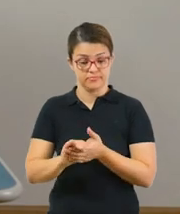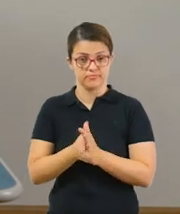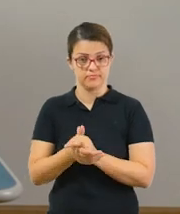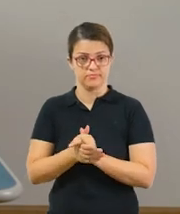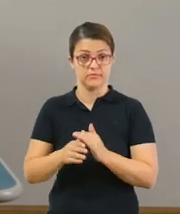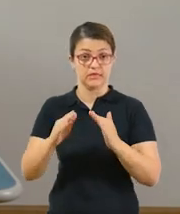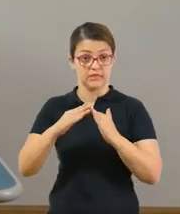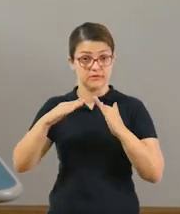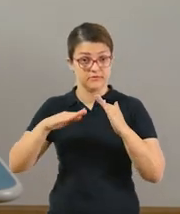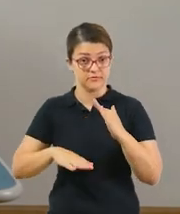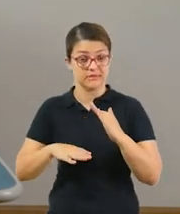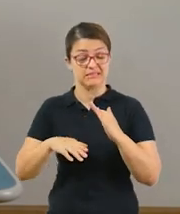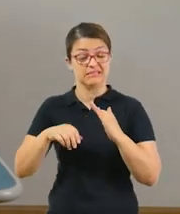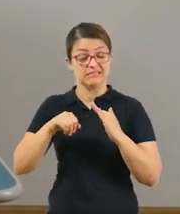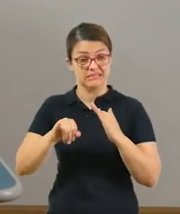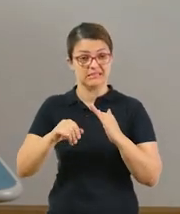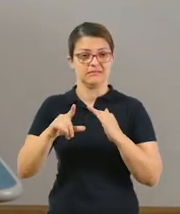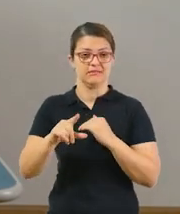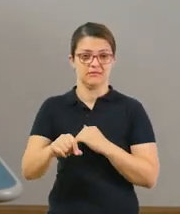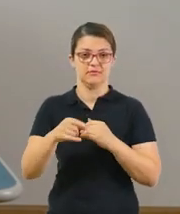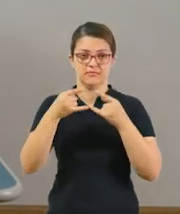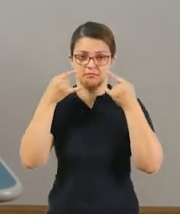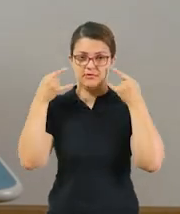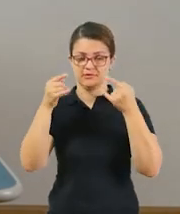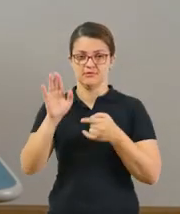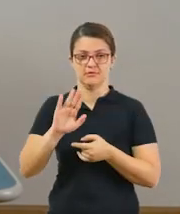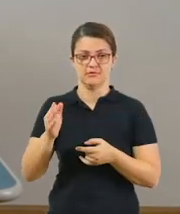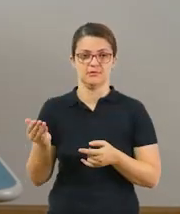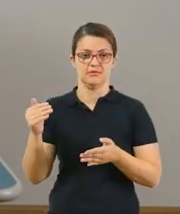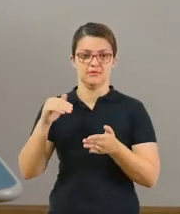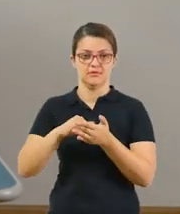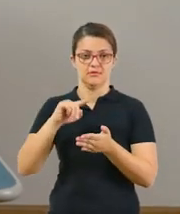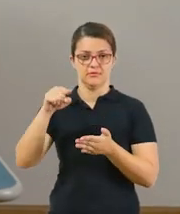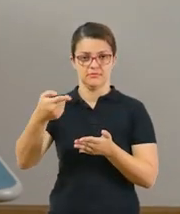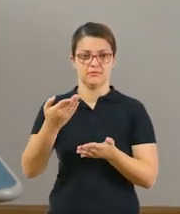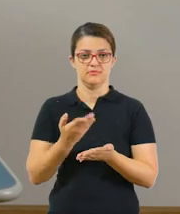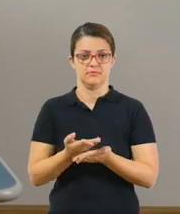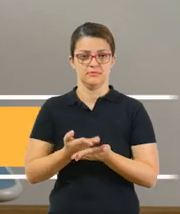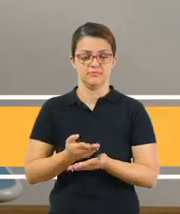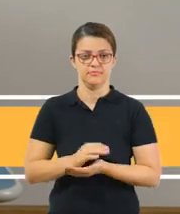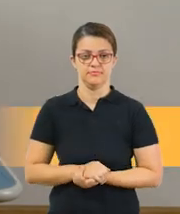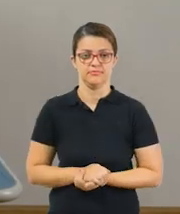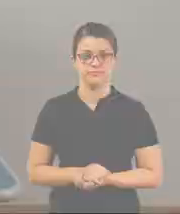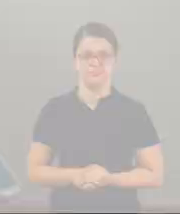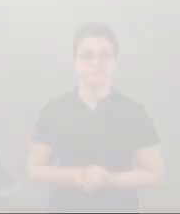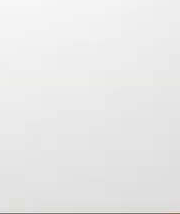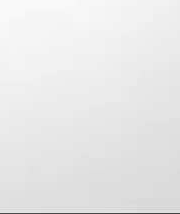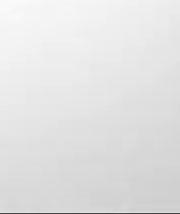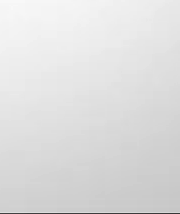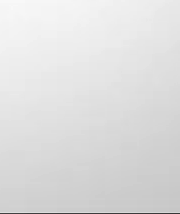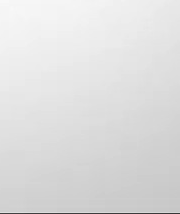lavar as mãos, fiquem em casa e, se precisar sair, usem máscara. Até semana que vem. Bye, bye!